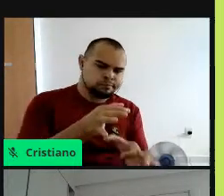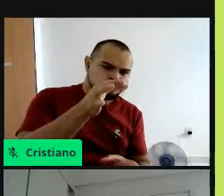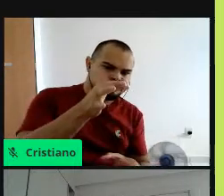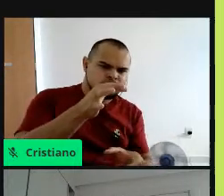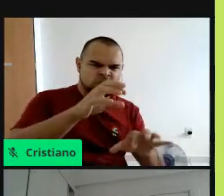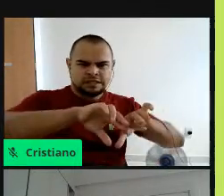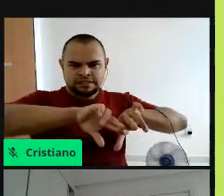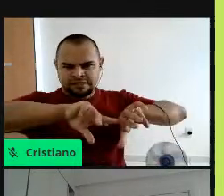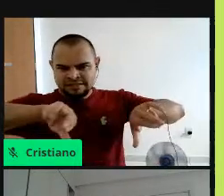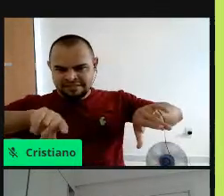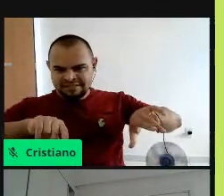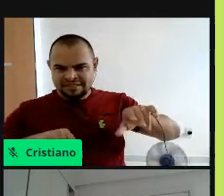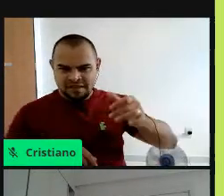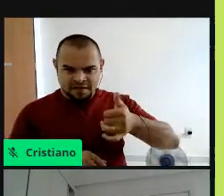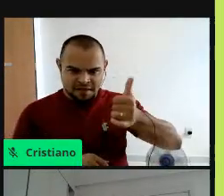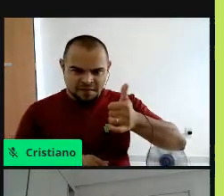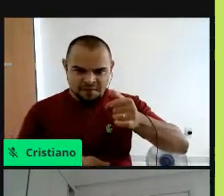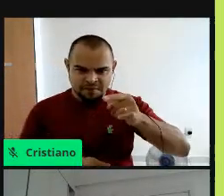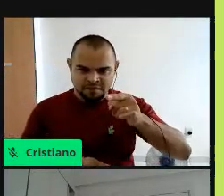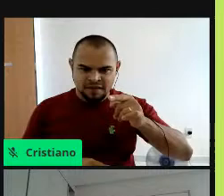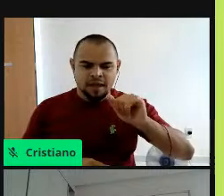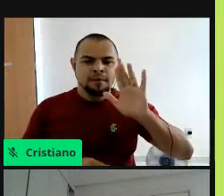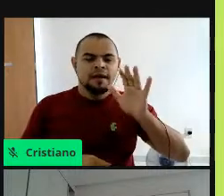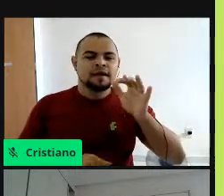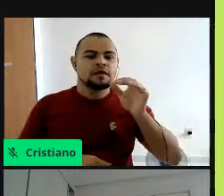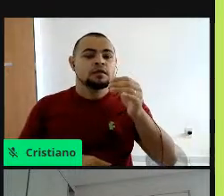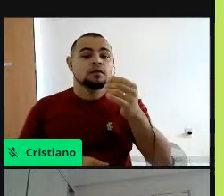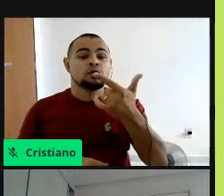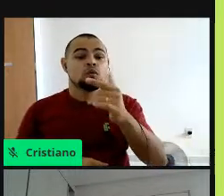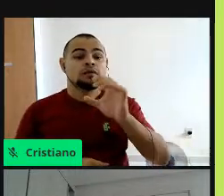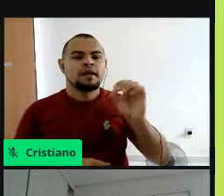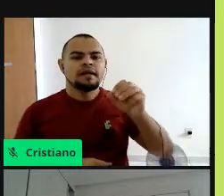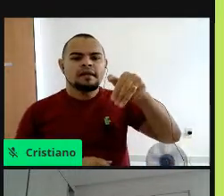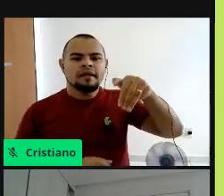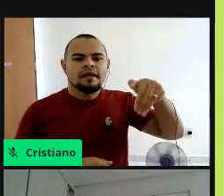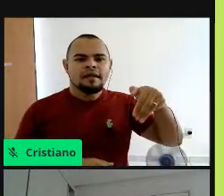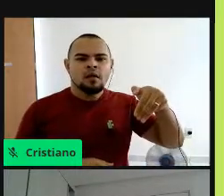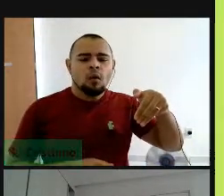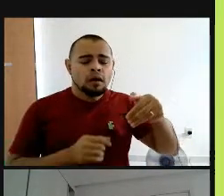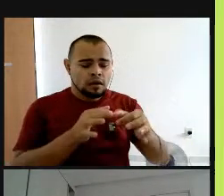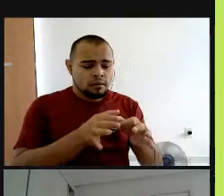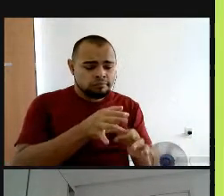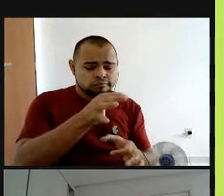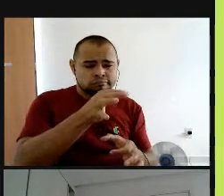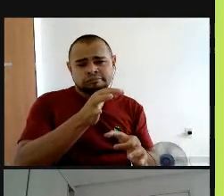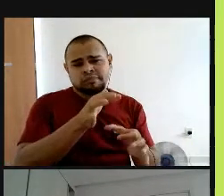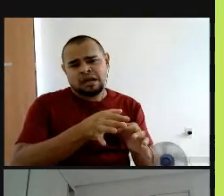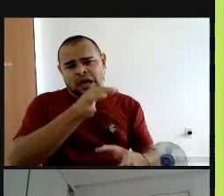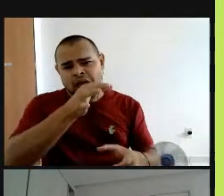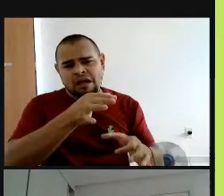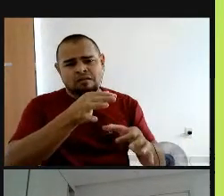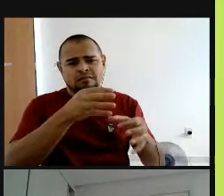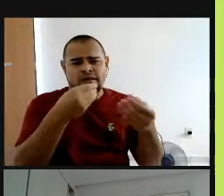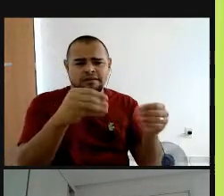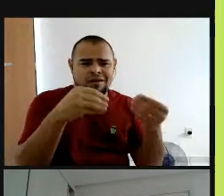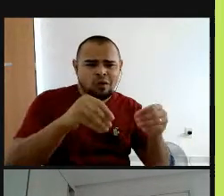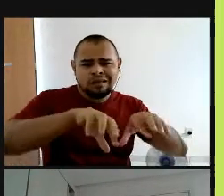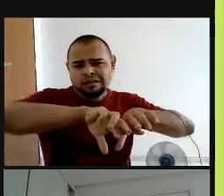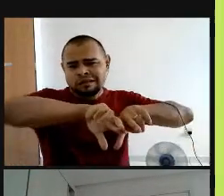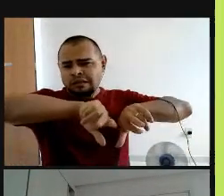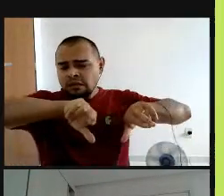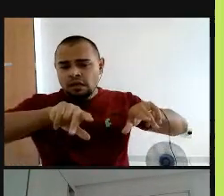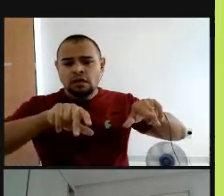escala aqui, né, maior que 200 milímetros, e aí ele vai se quebrando, né, o plástico vai se quebrando, vai se fragmentando,